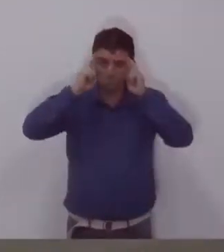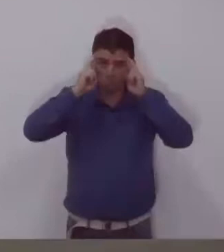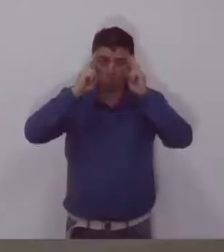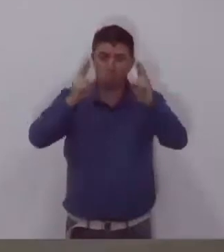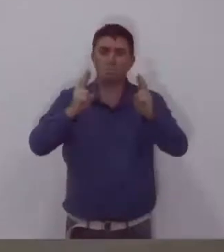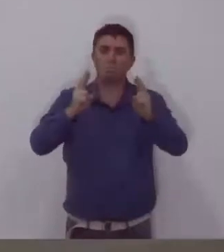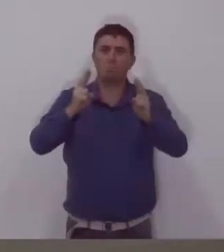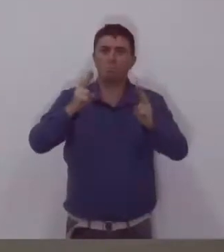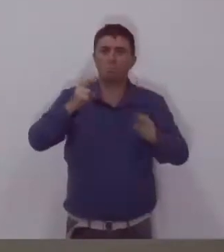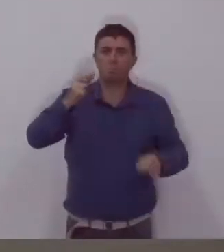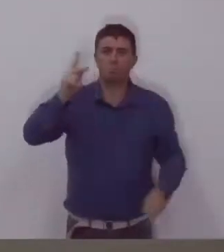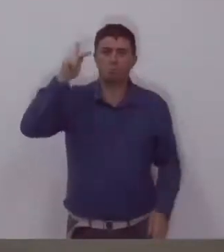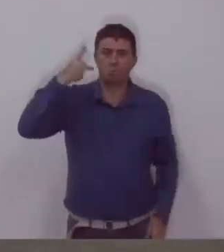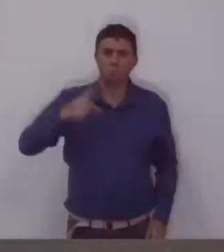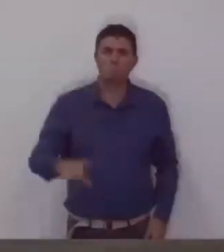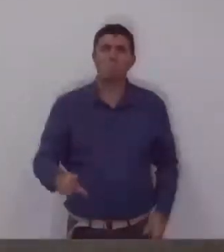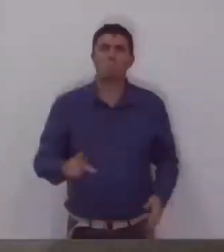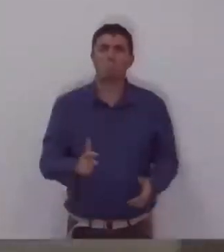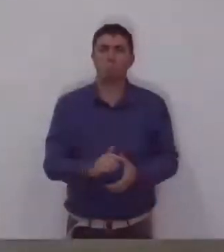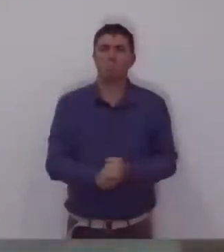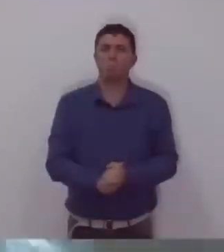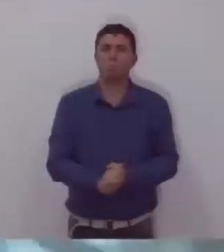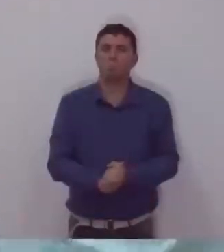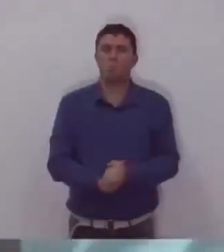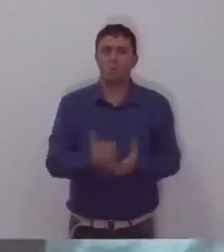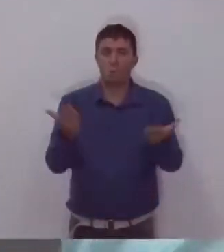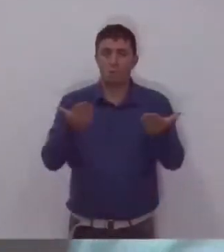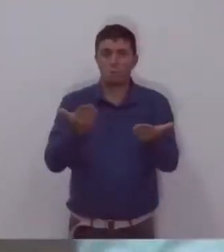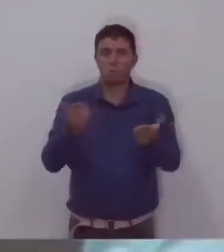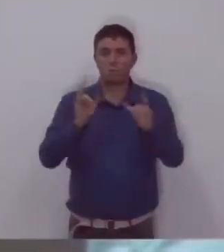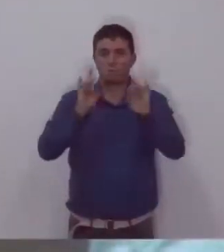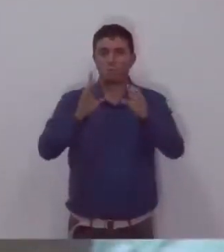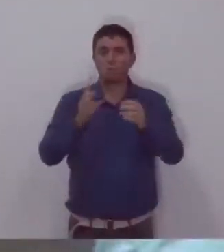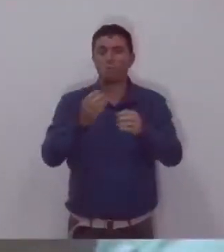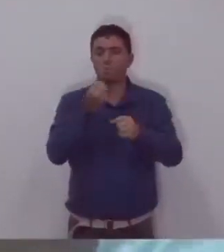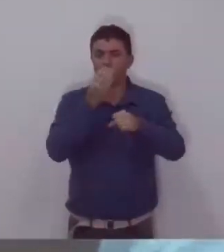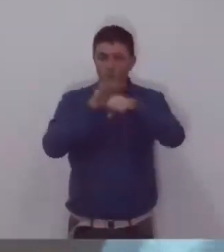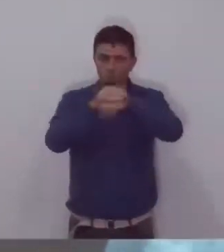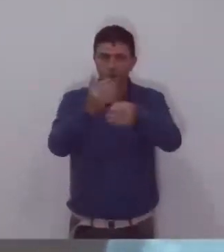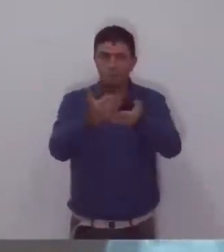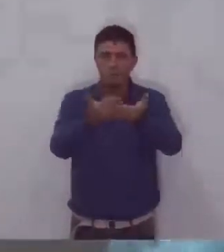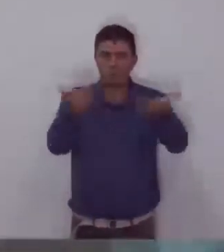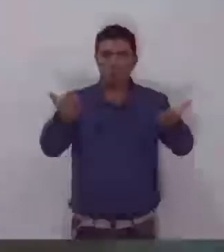observar nesse ano eleitoral. Por hoje é só. Boa noite a todos. Boa a